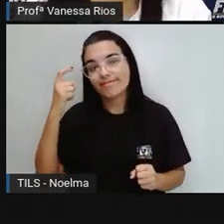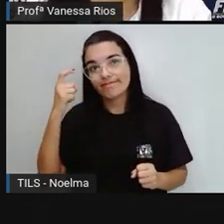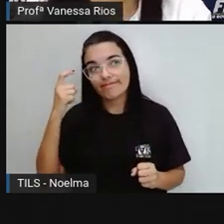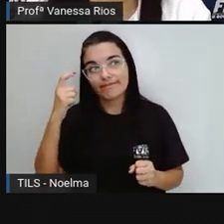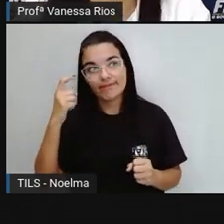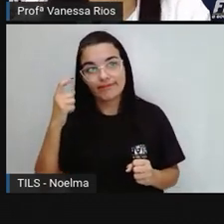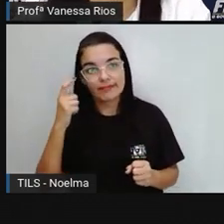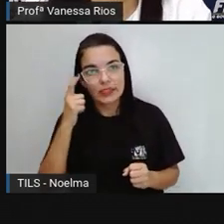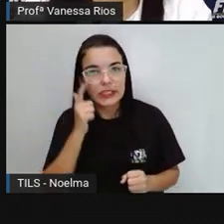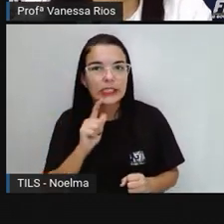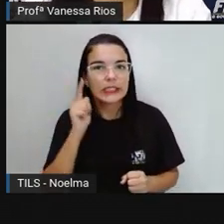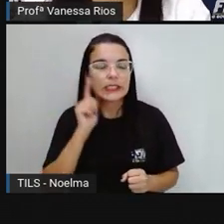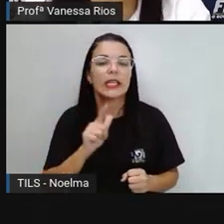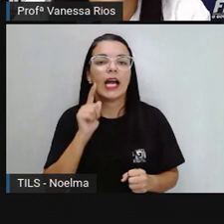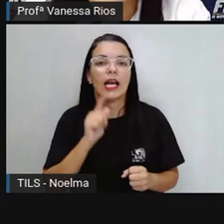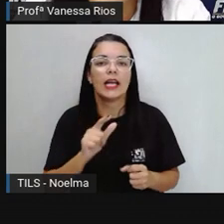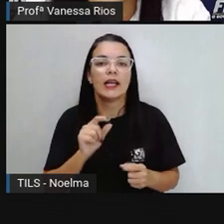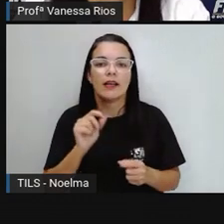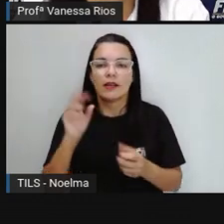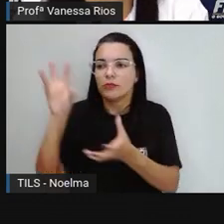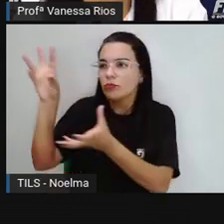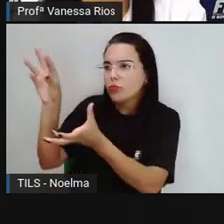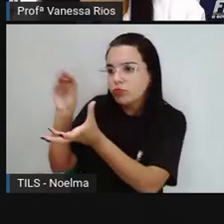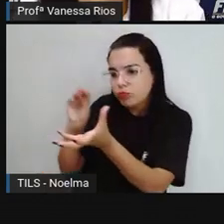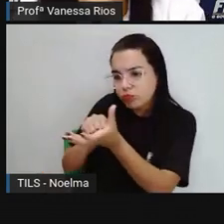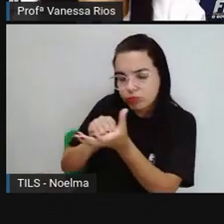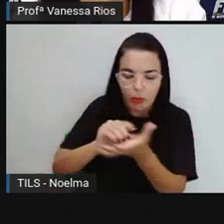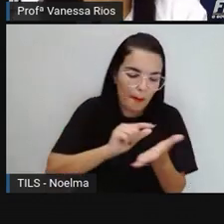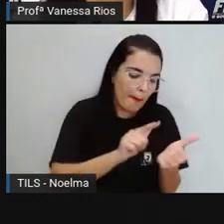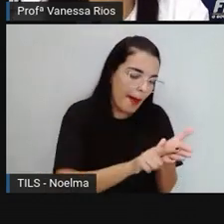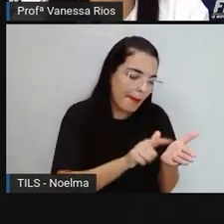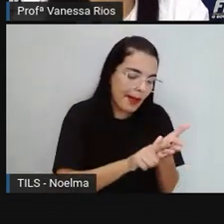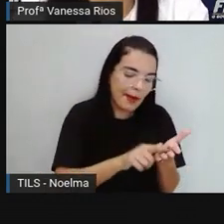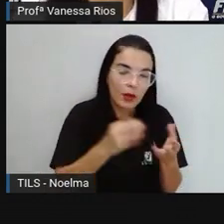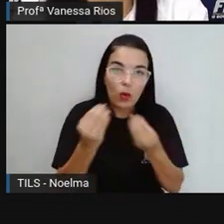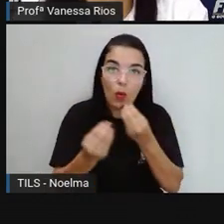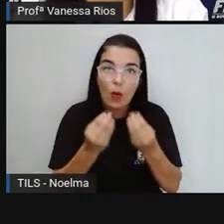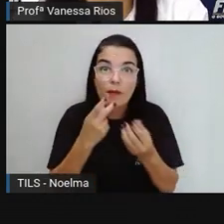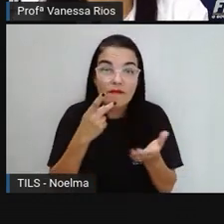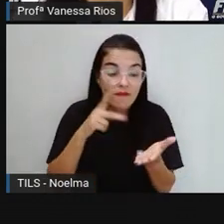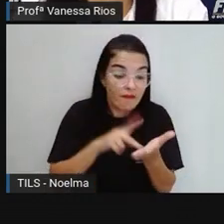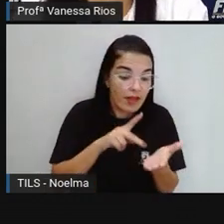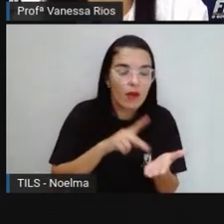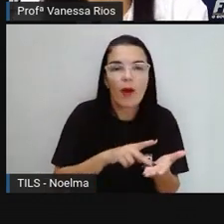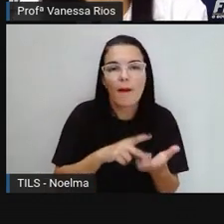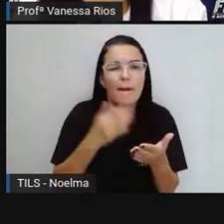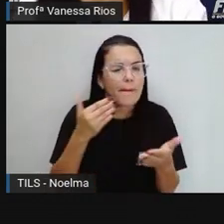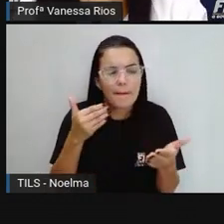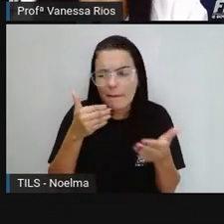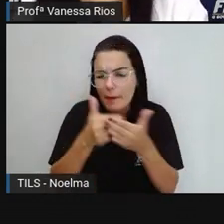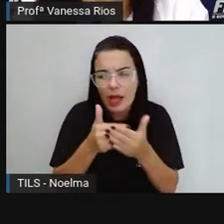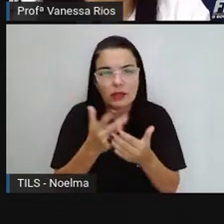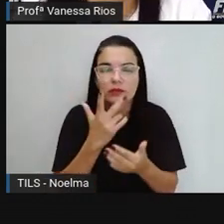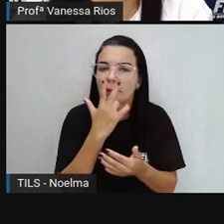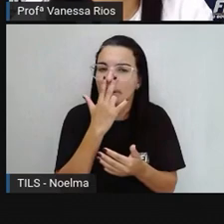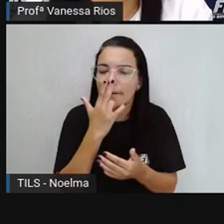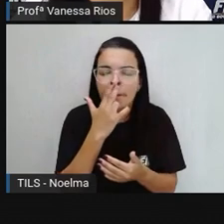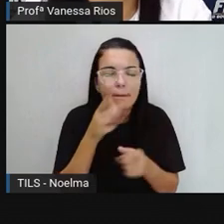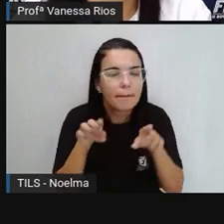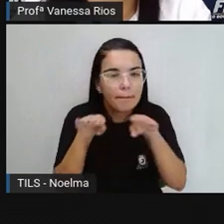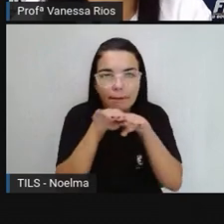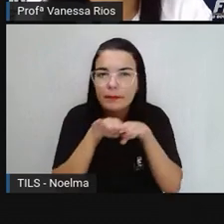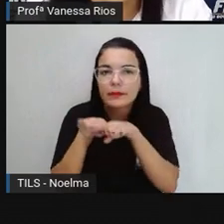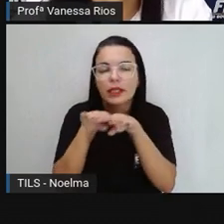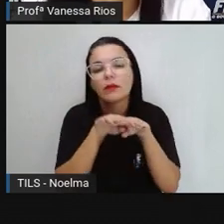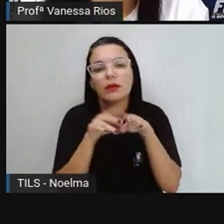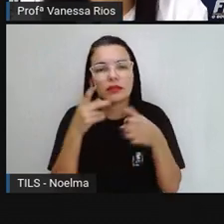aquilo que está condizente com o que é real, está igual, né? Ou mais perto do igual ao que é